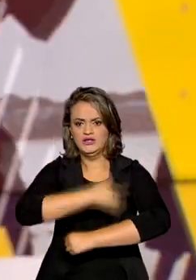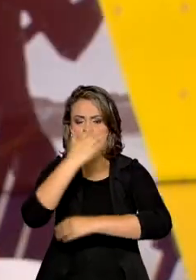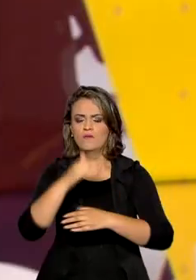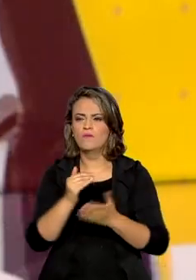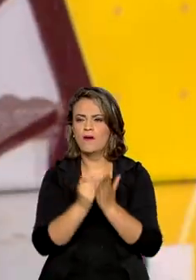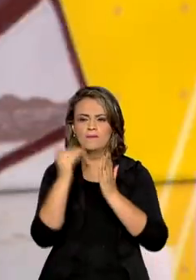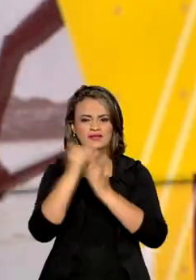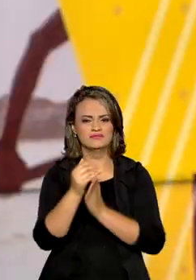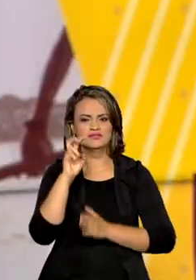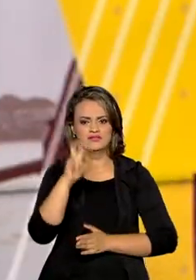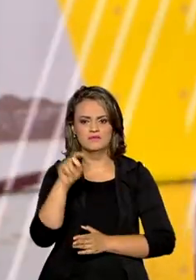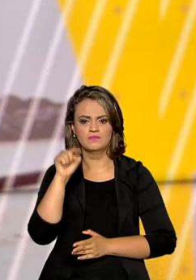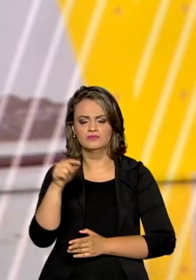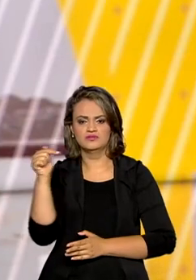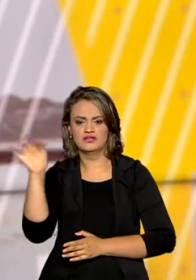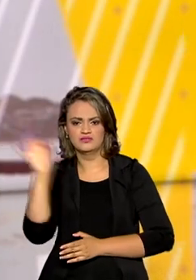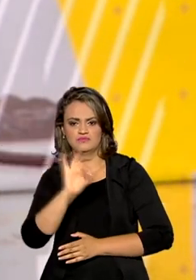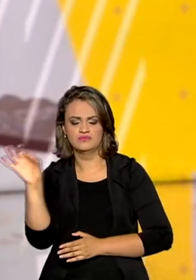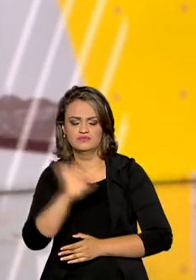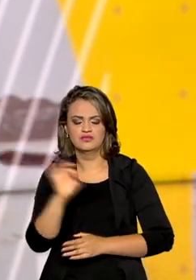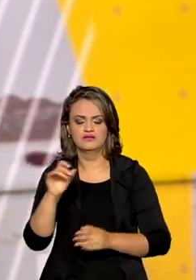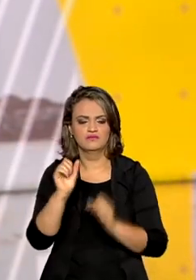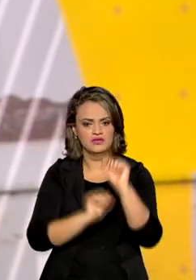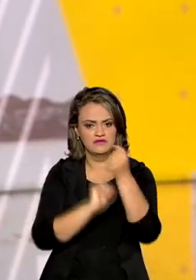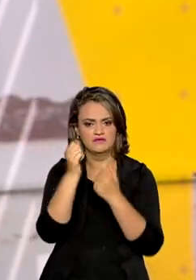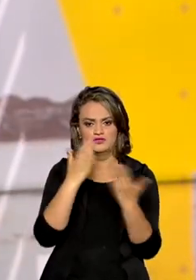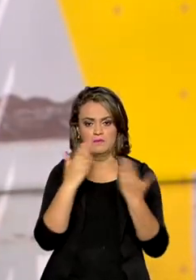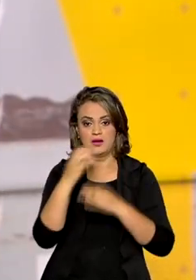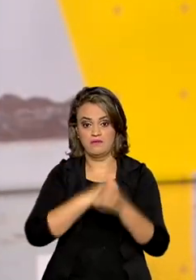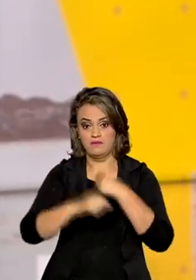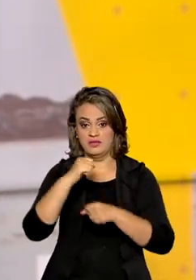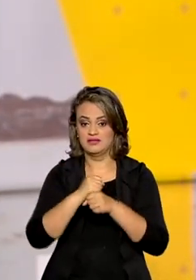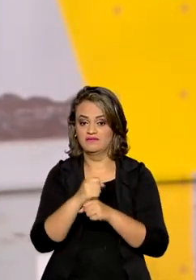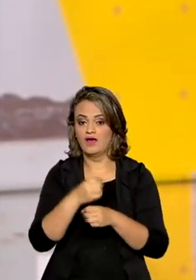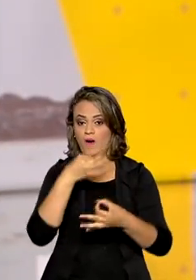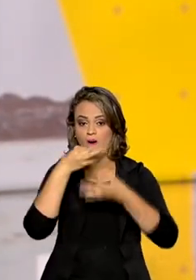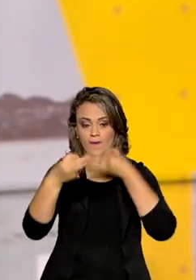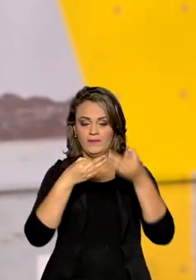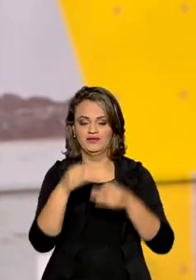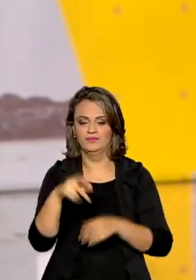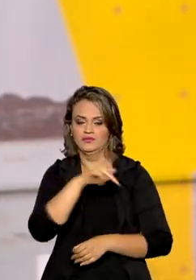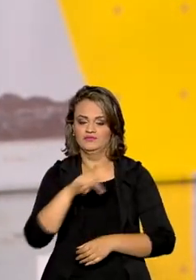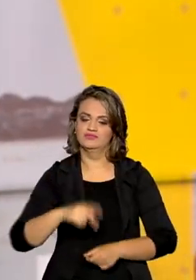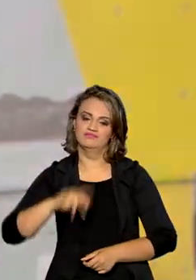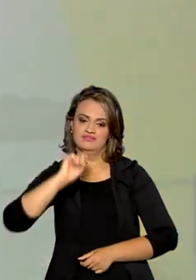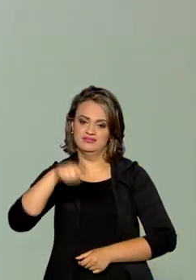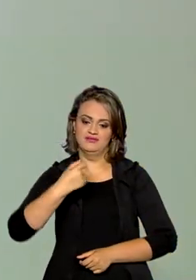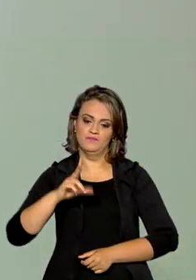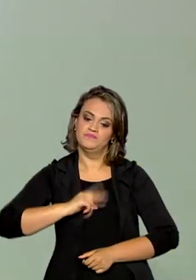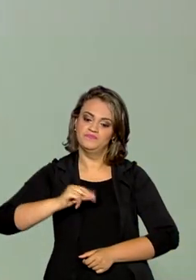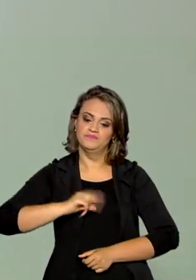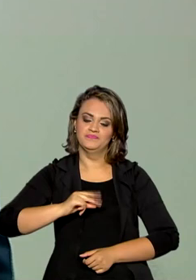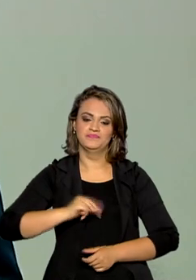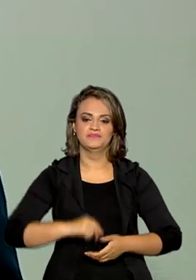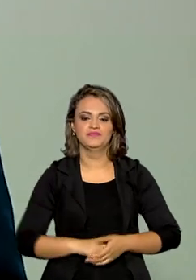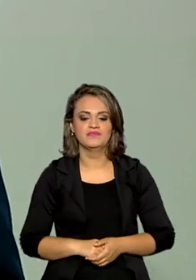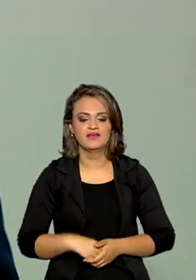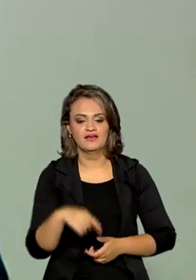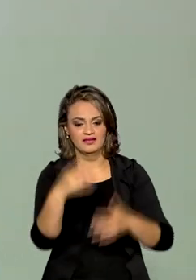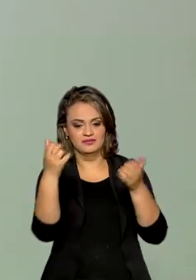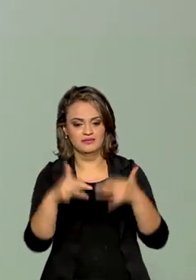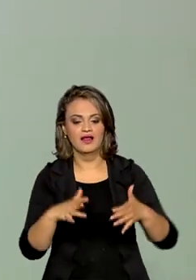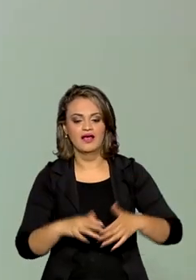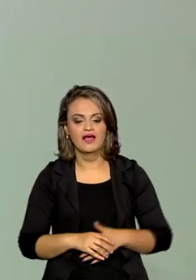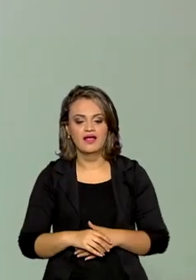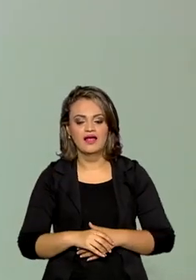5,7% em relação à produção do ano passado. Quem comenta é Ricardo Caldas. Olha, é desnecessário